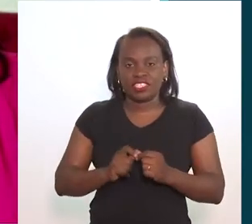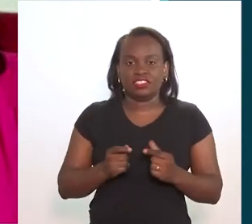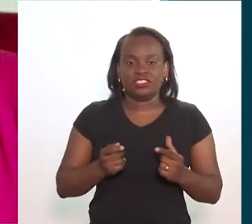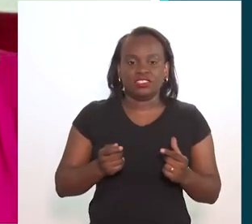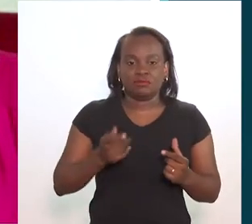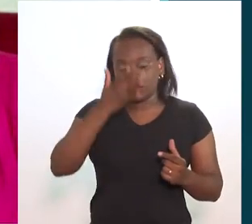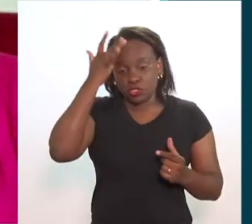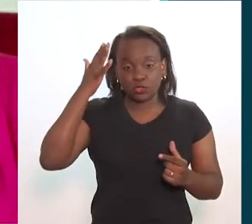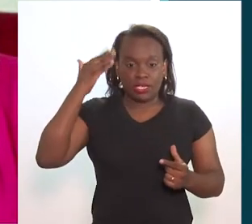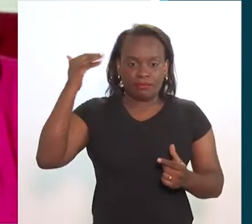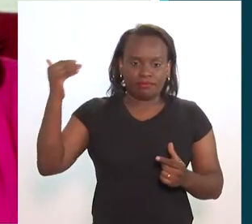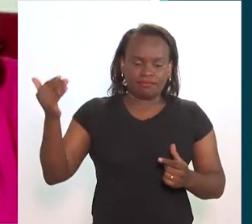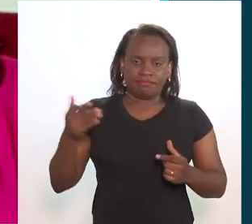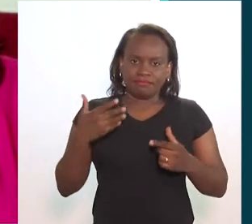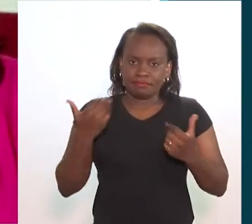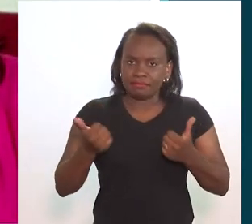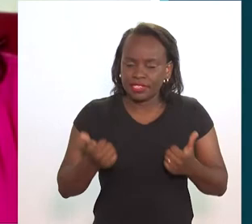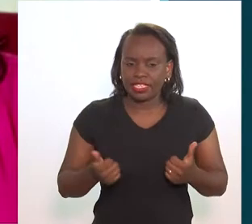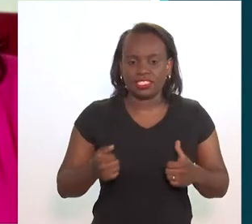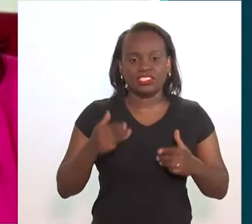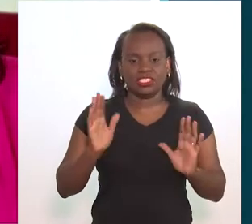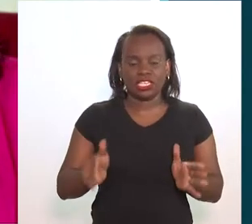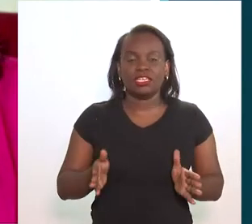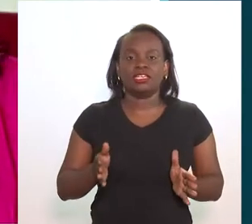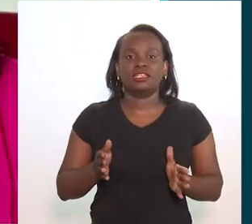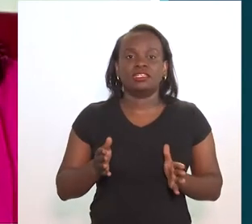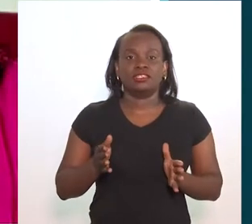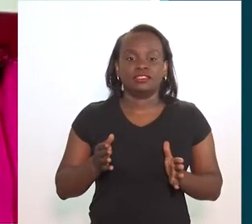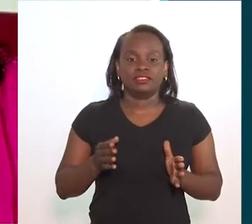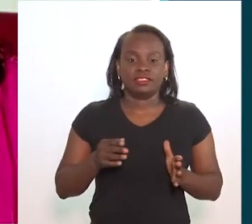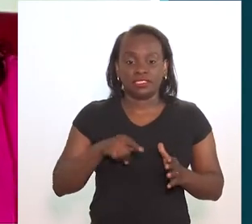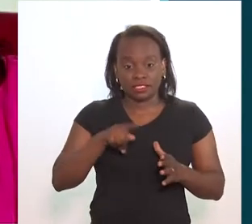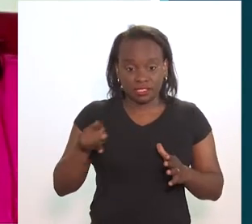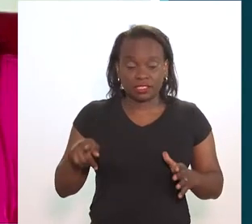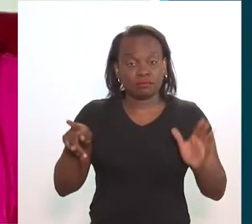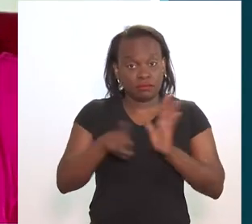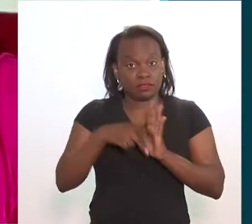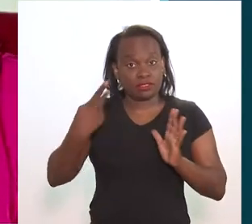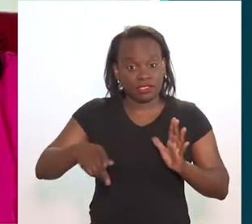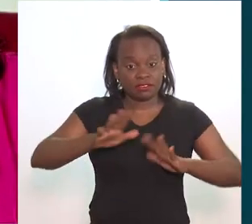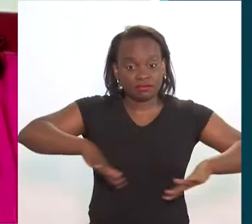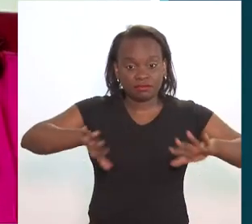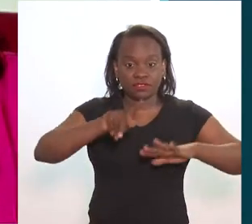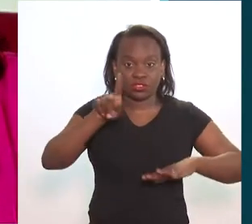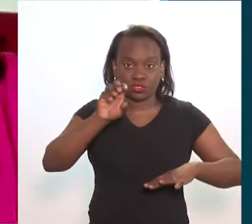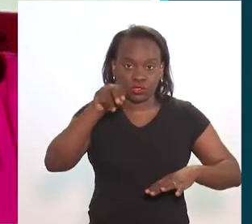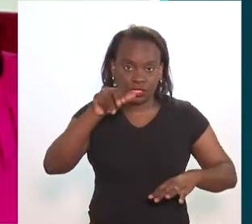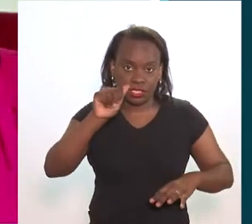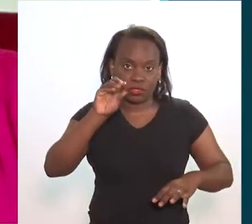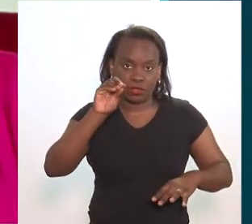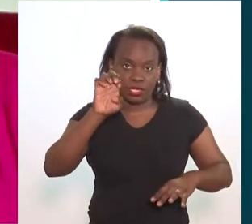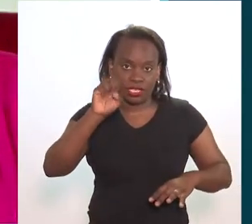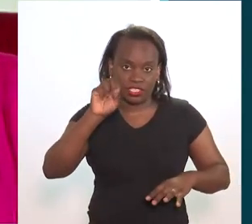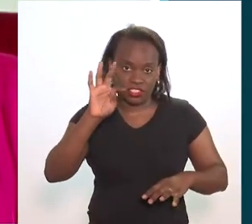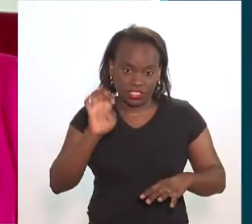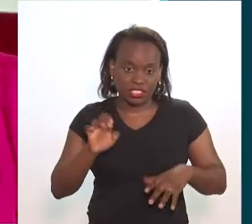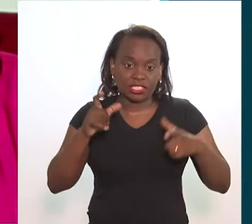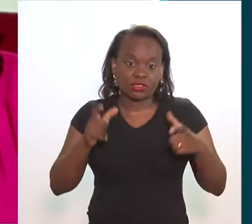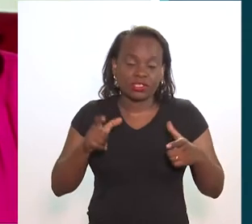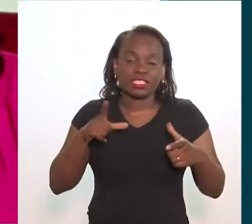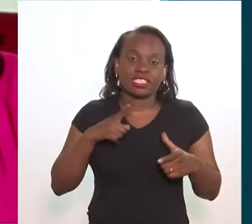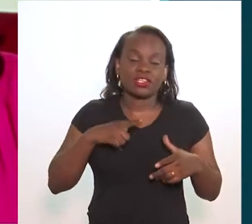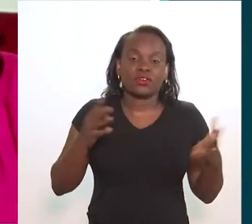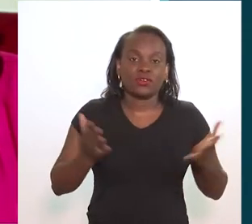homenagens, né? Que nós fizemos a grandes artistas que passaram, né? E são daqui da Zona Oeste.